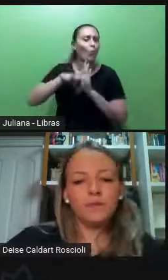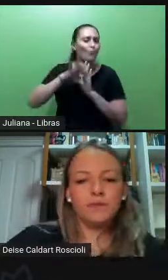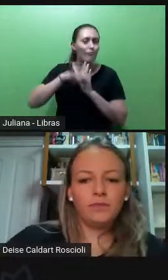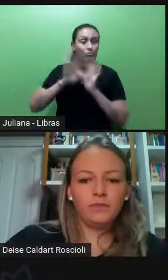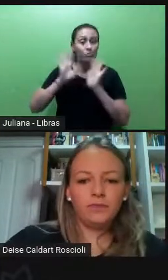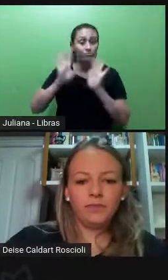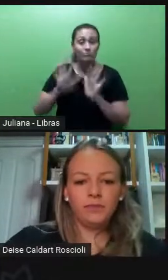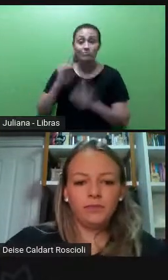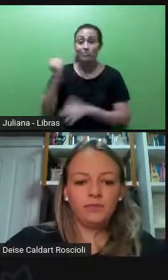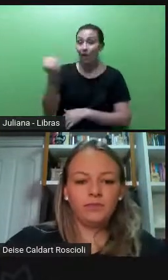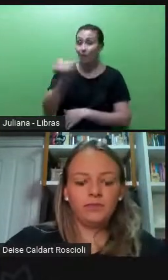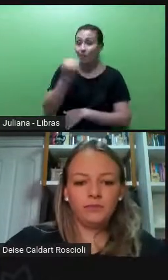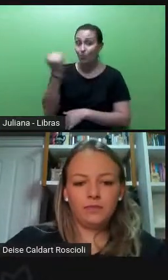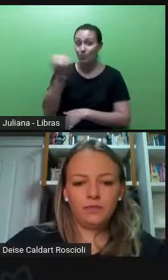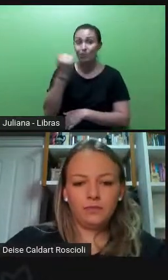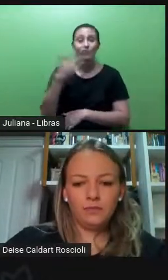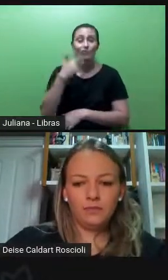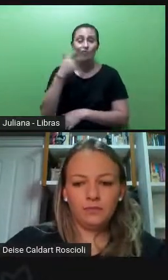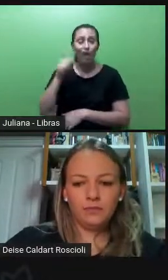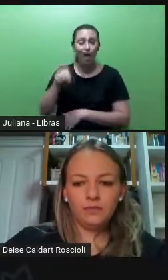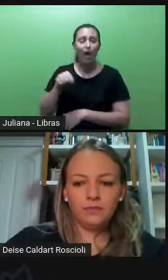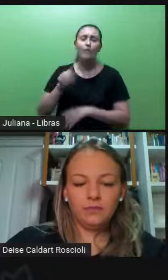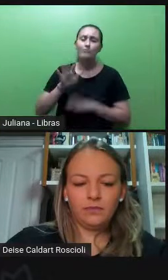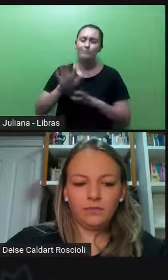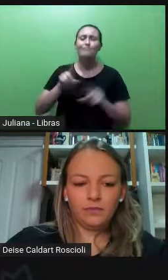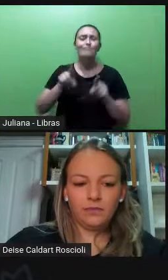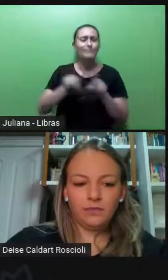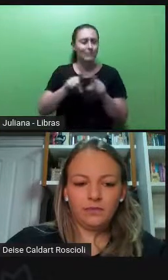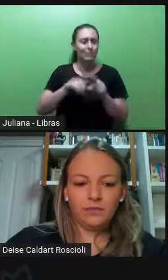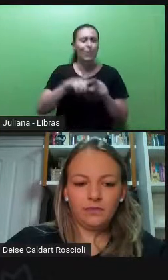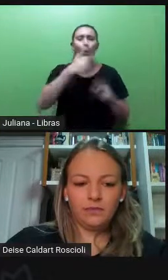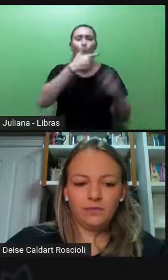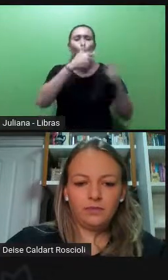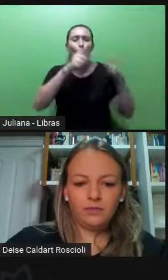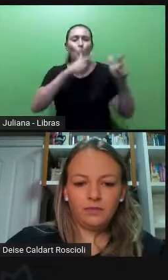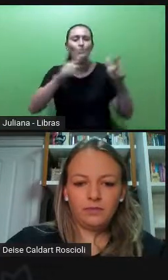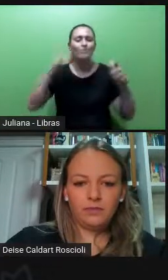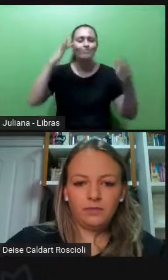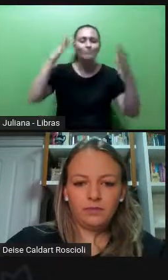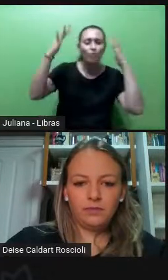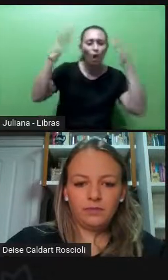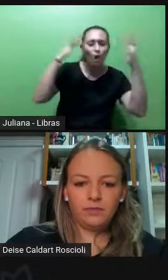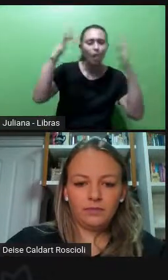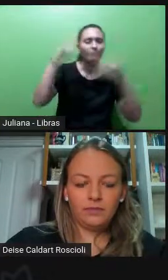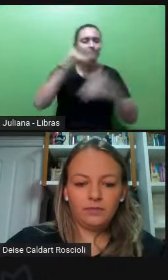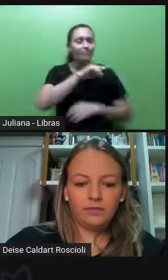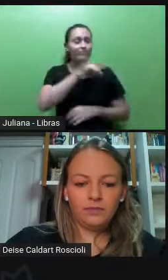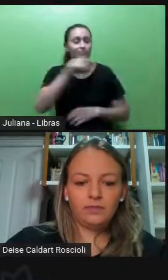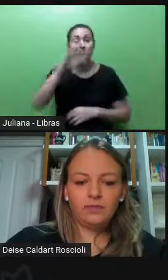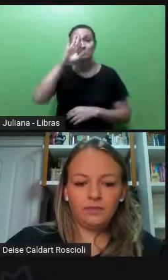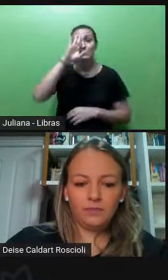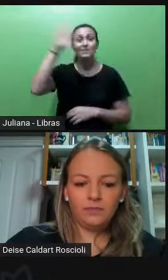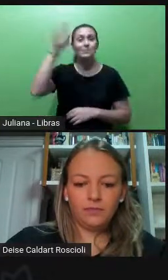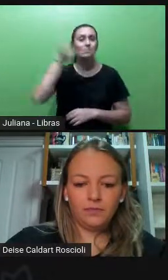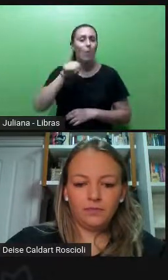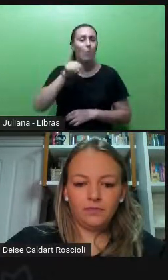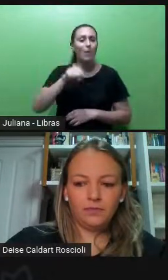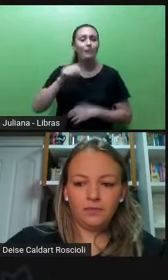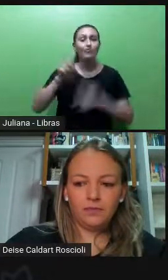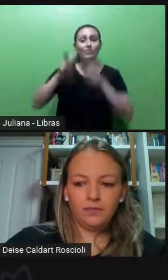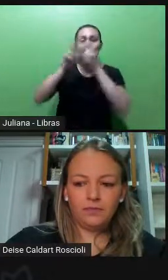da Djamila Ribeiro e de outras filósofas e pensadores e pensadoras, principalmente do feminismo, do feminismo negro?